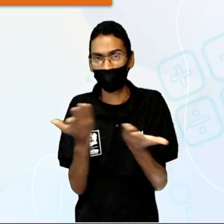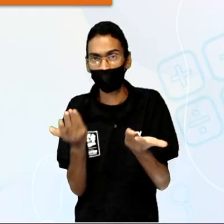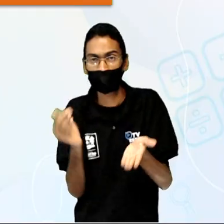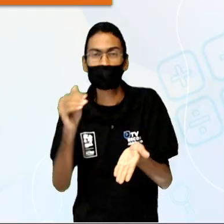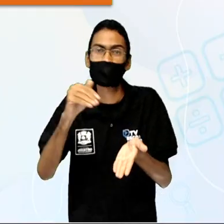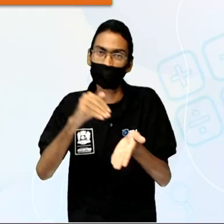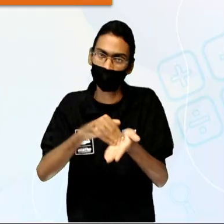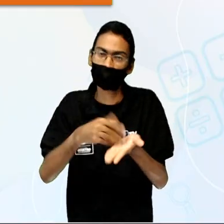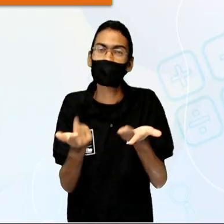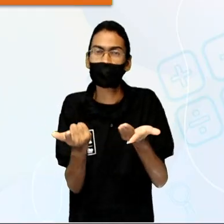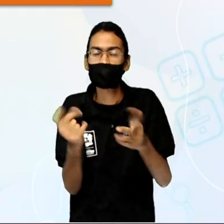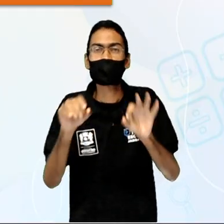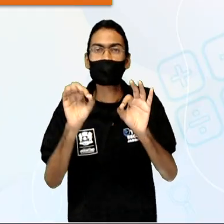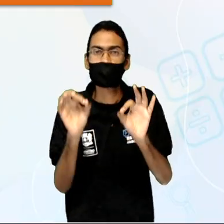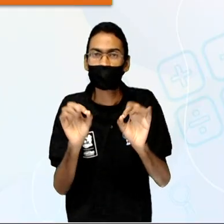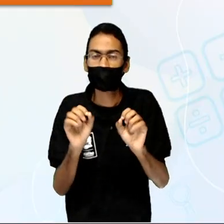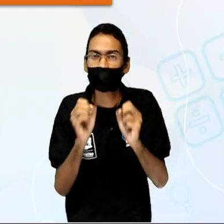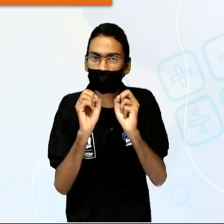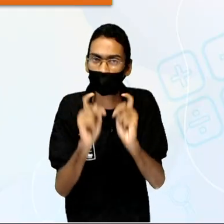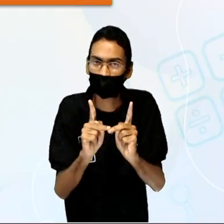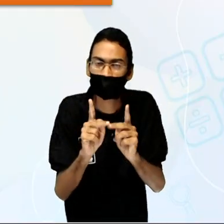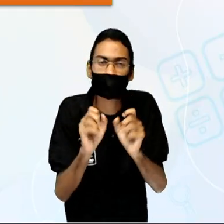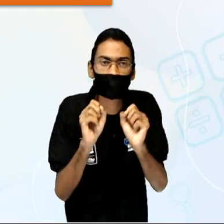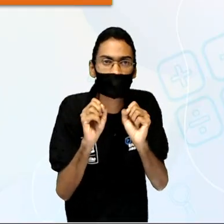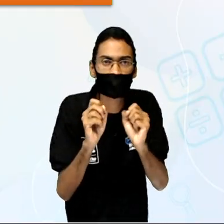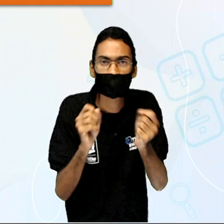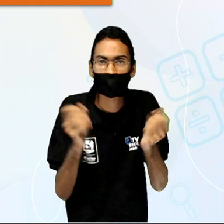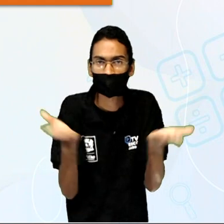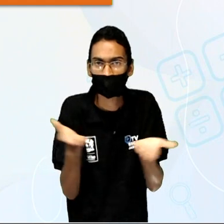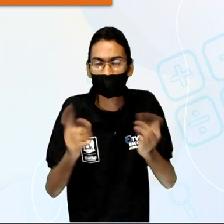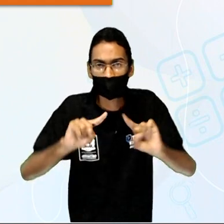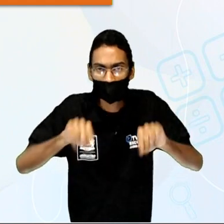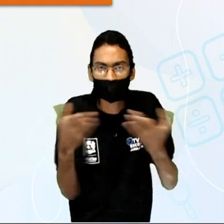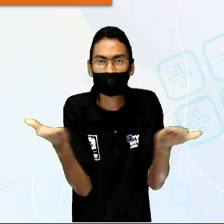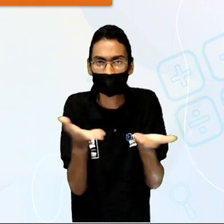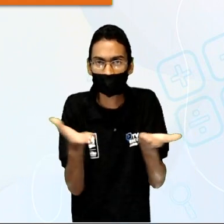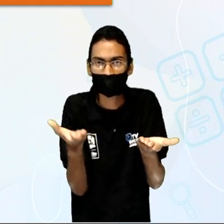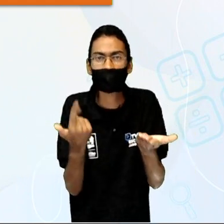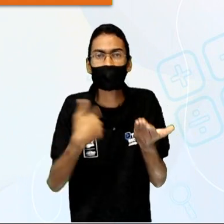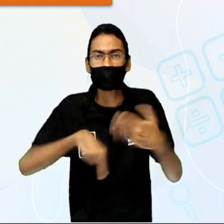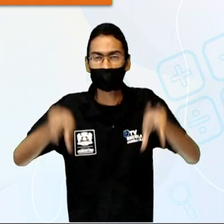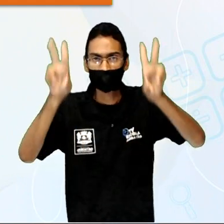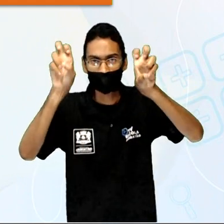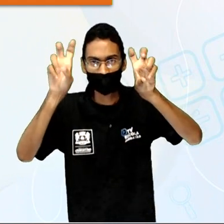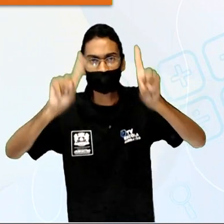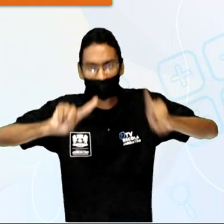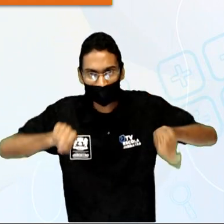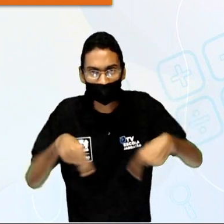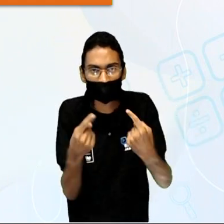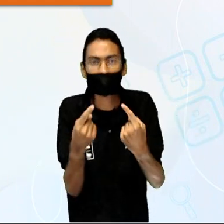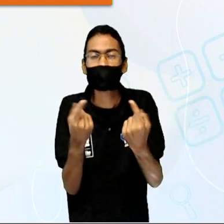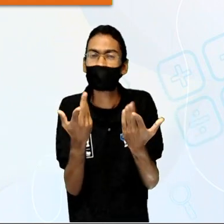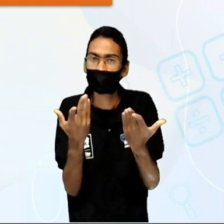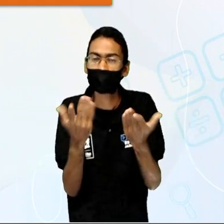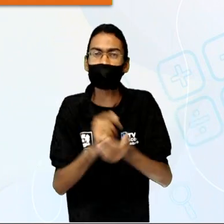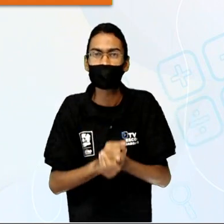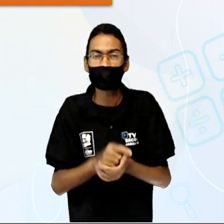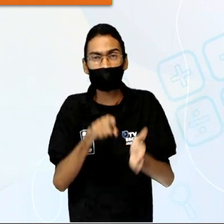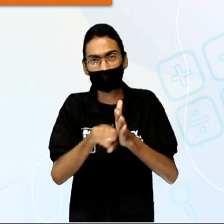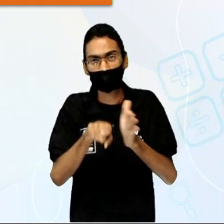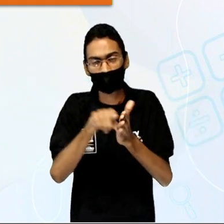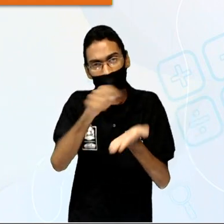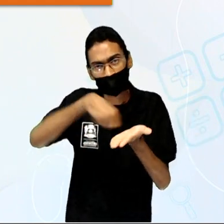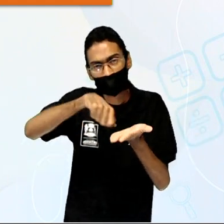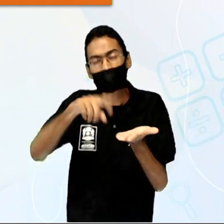e esse desafio tem tudo, observa a gente, correlaciona o nosso tema aos desafios. Então, pesquise e